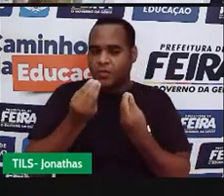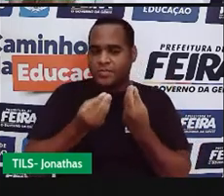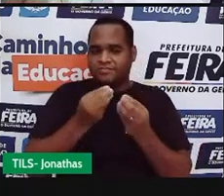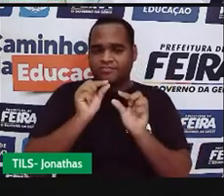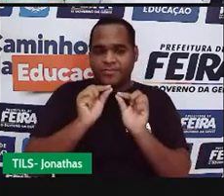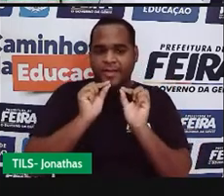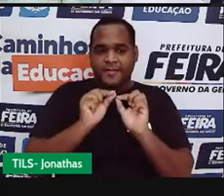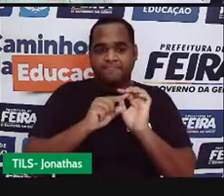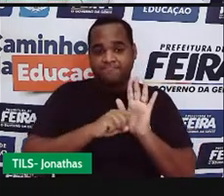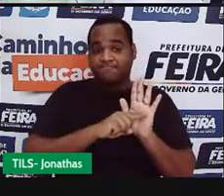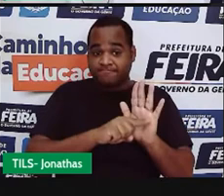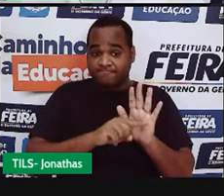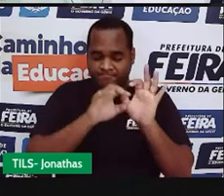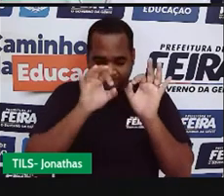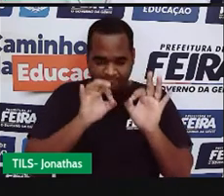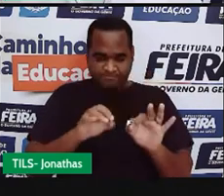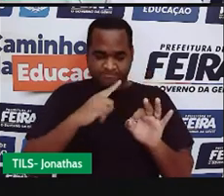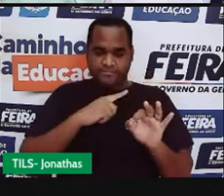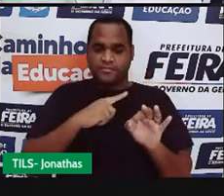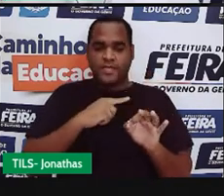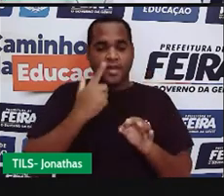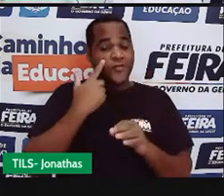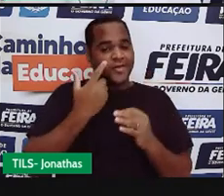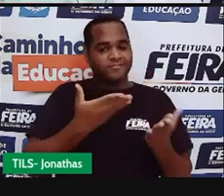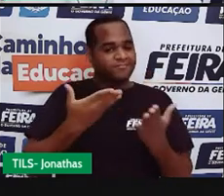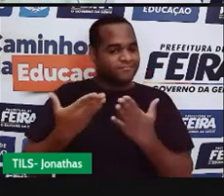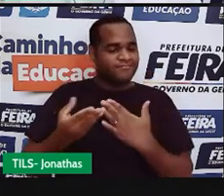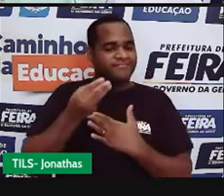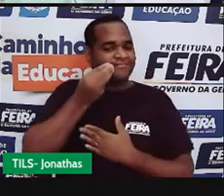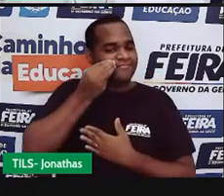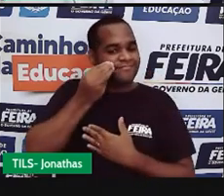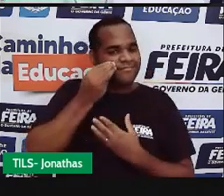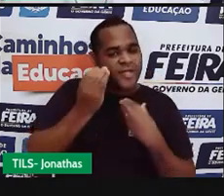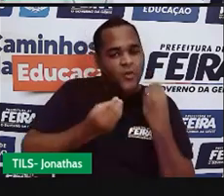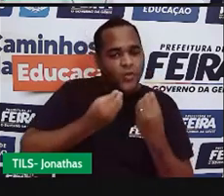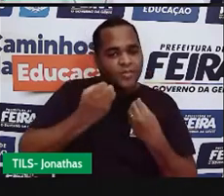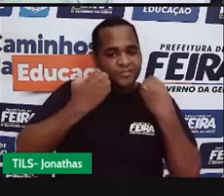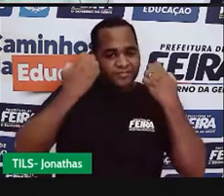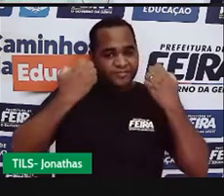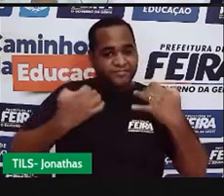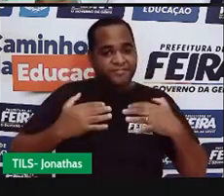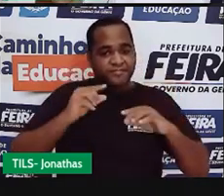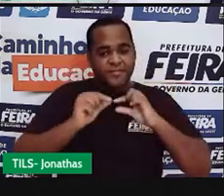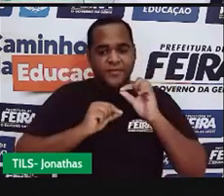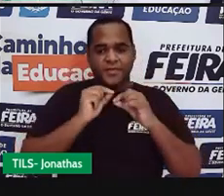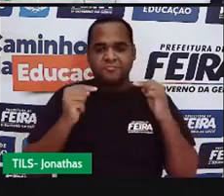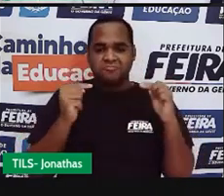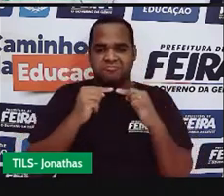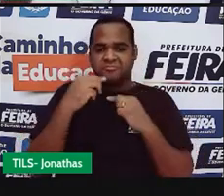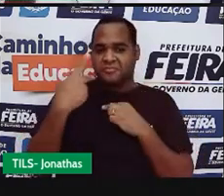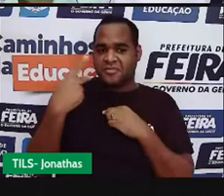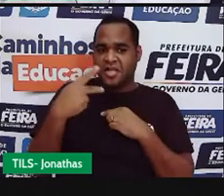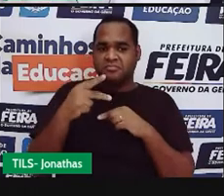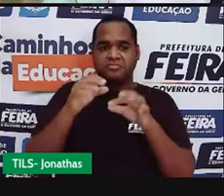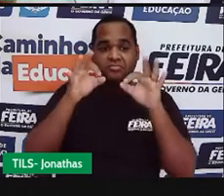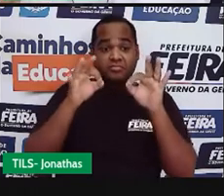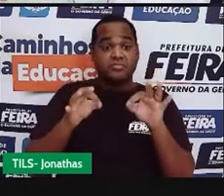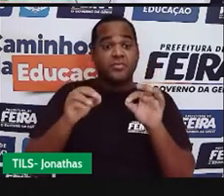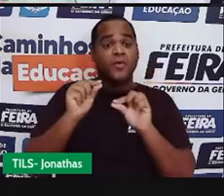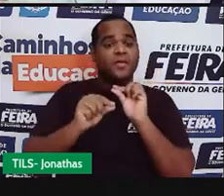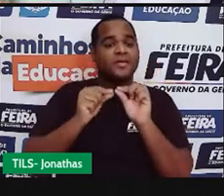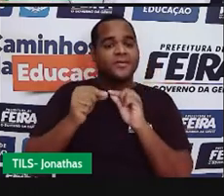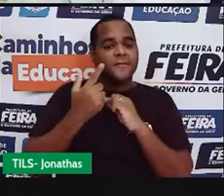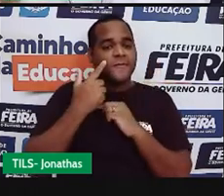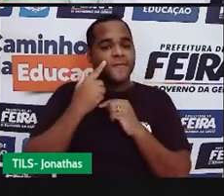Então, eu te convido a você a experimentar comigo, né? Essa condição, o que é que